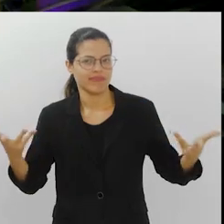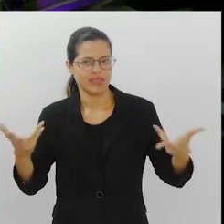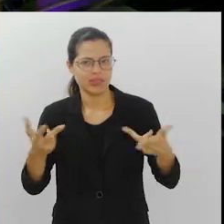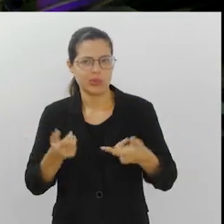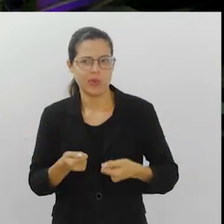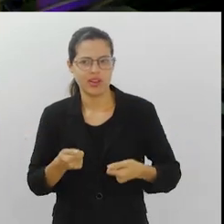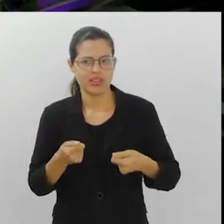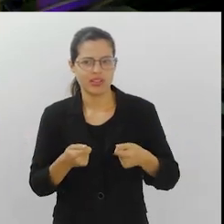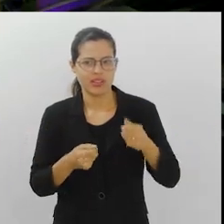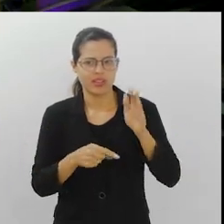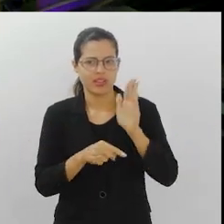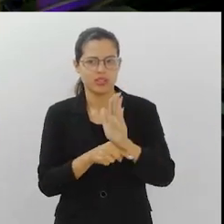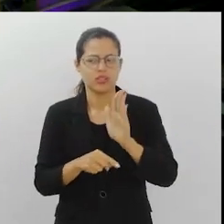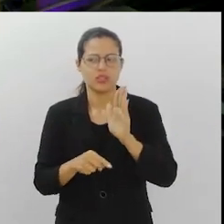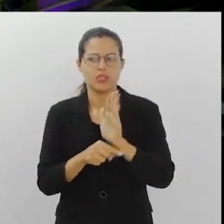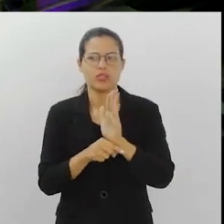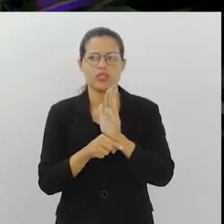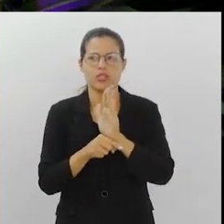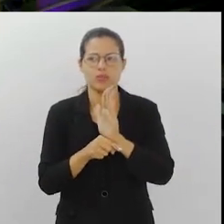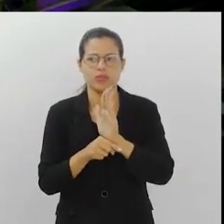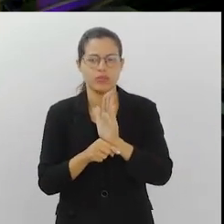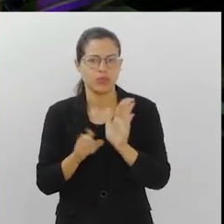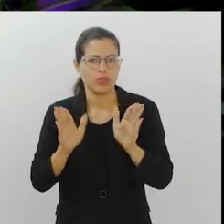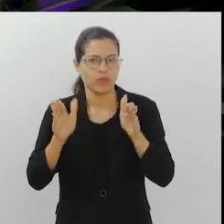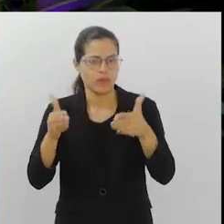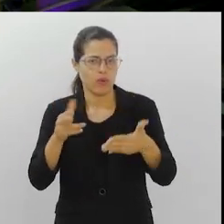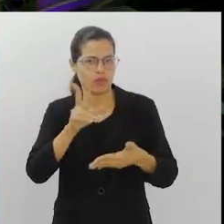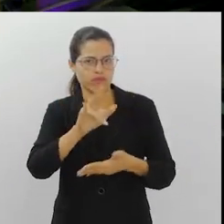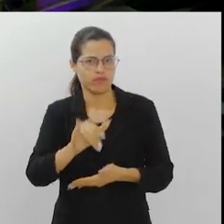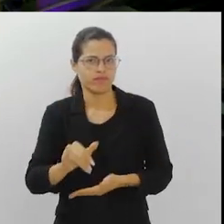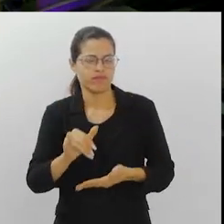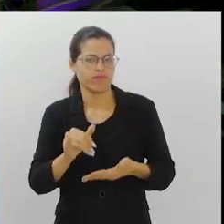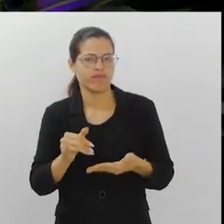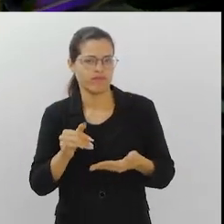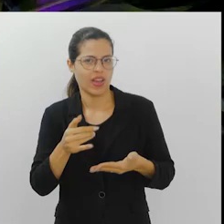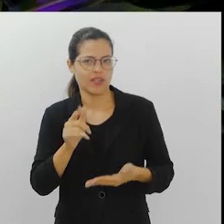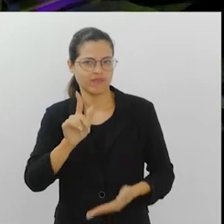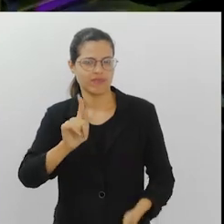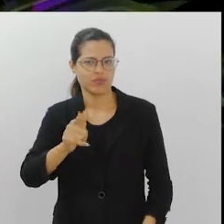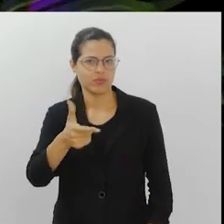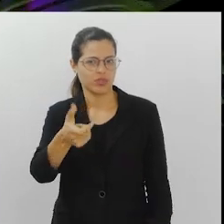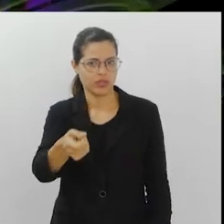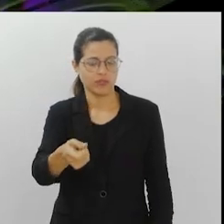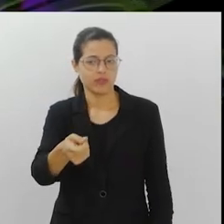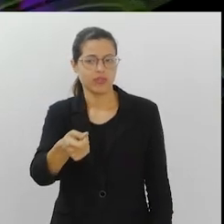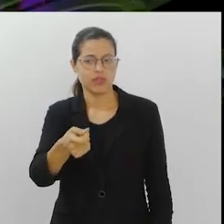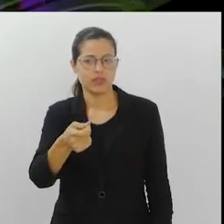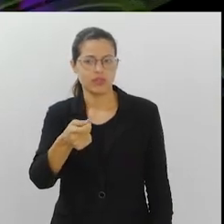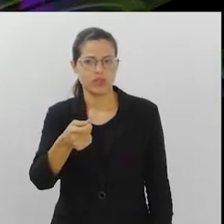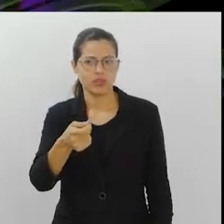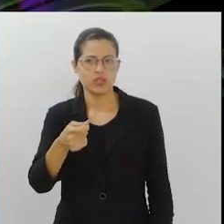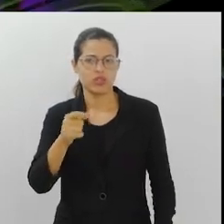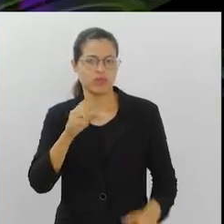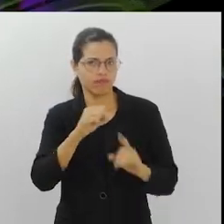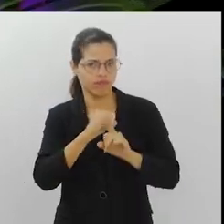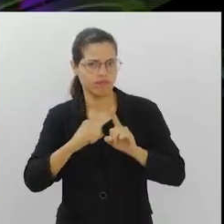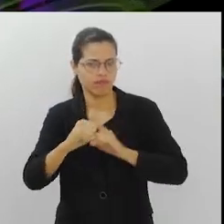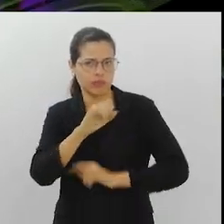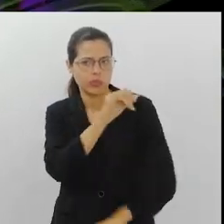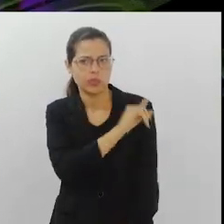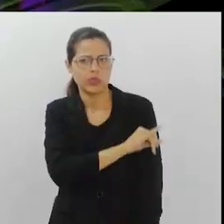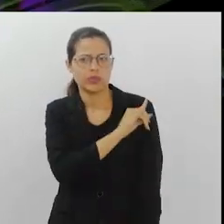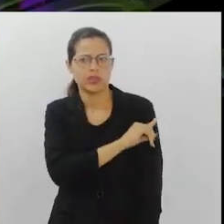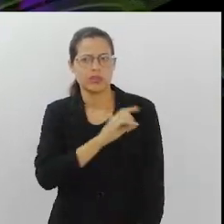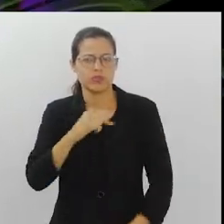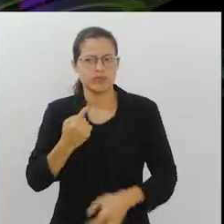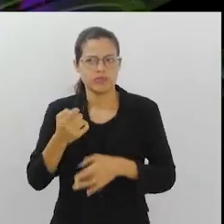contribuição que o Fórum vai dar para o G20. Mas, de cara, a sociedade, o Rio de